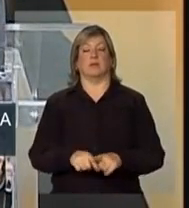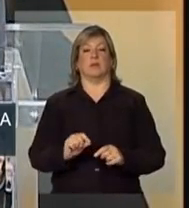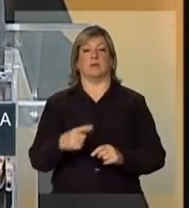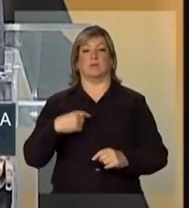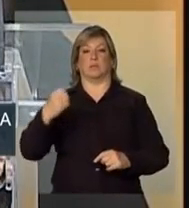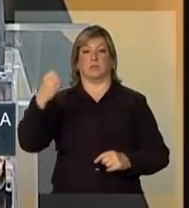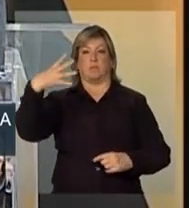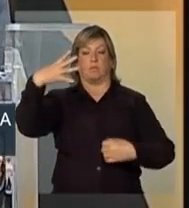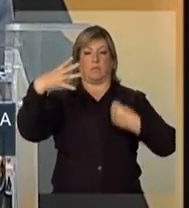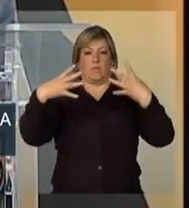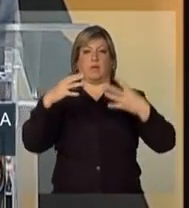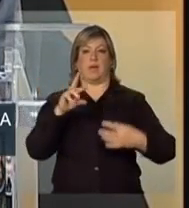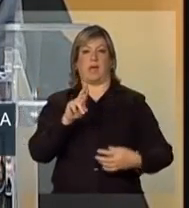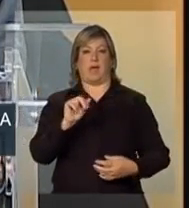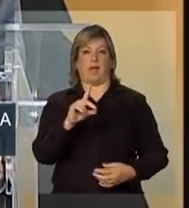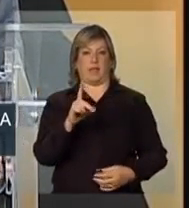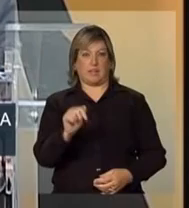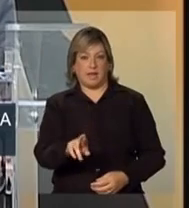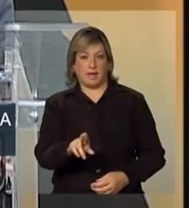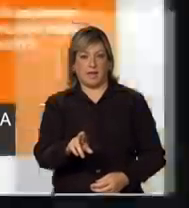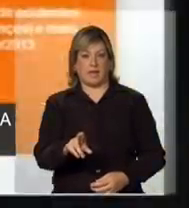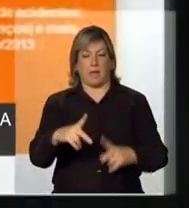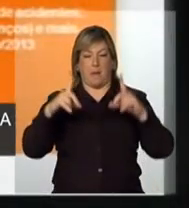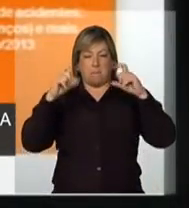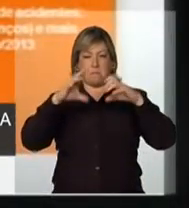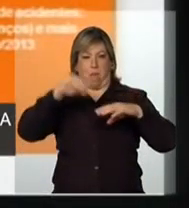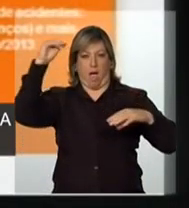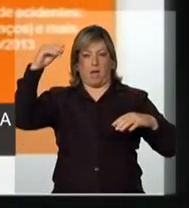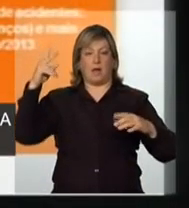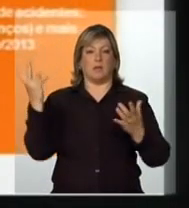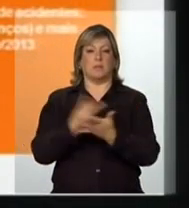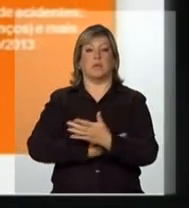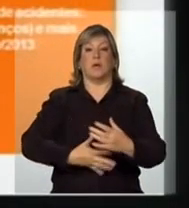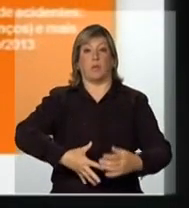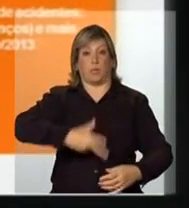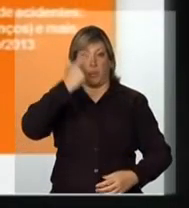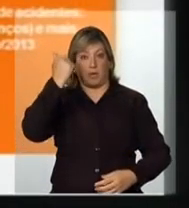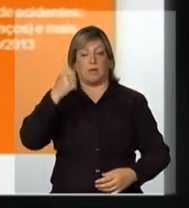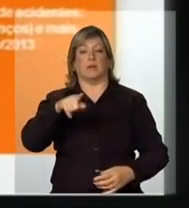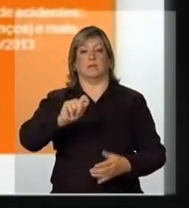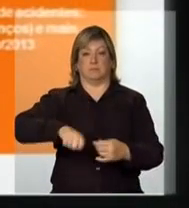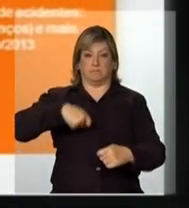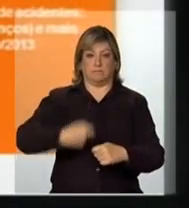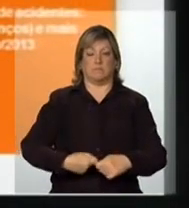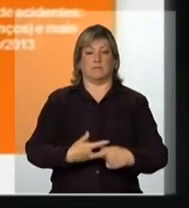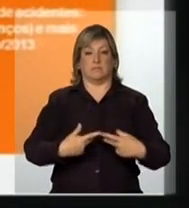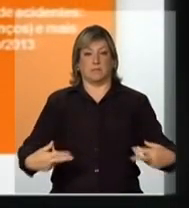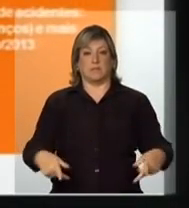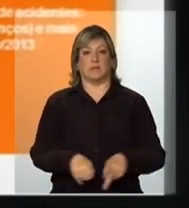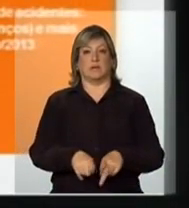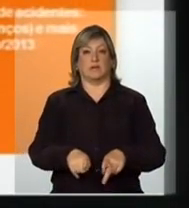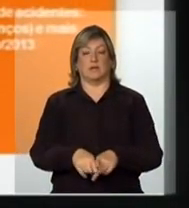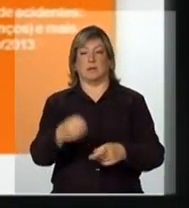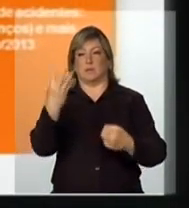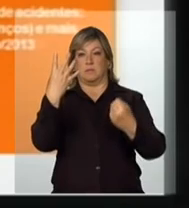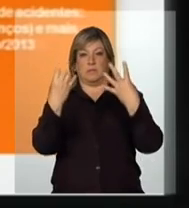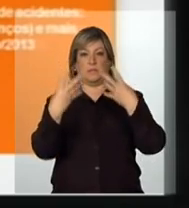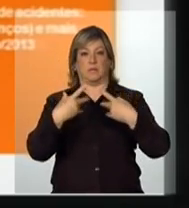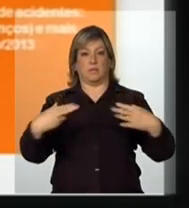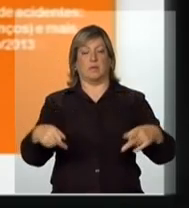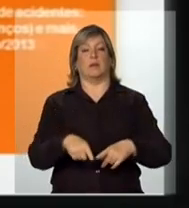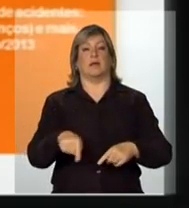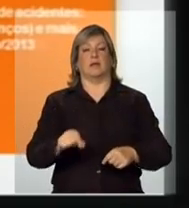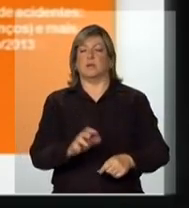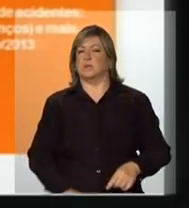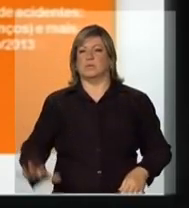radares, lombadas eletrônicas e avanços de sinal, nós estamos trabalhando num programa que abrange toda